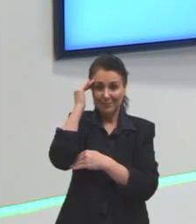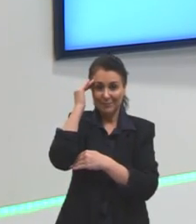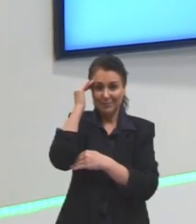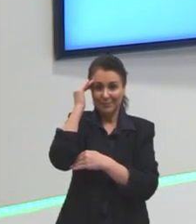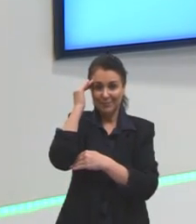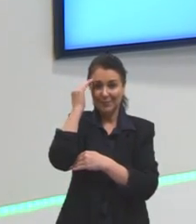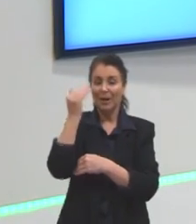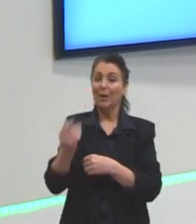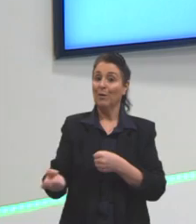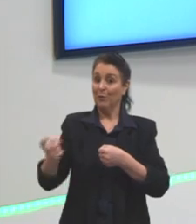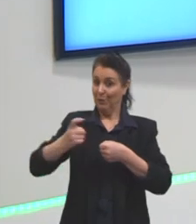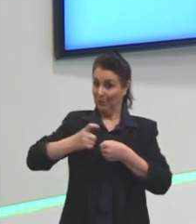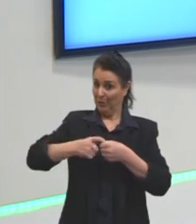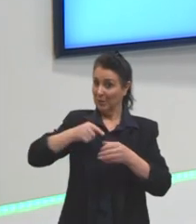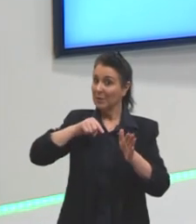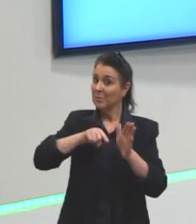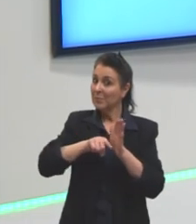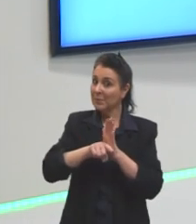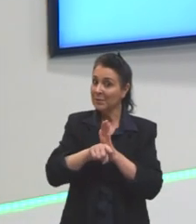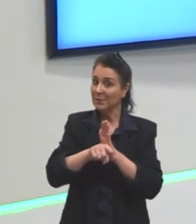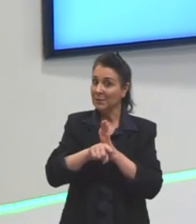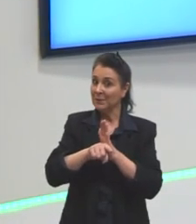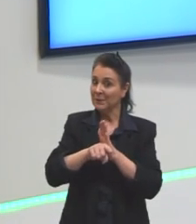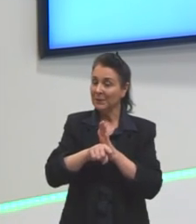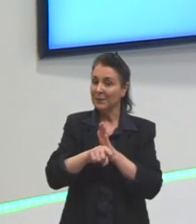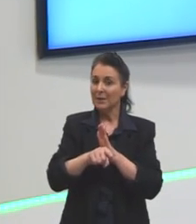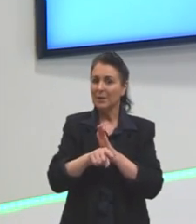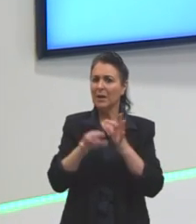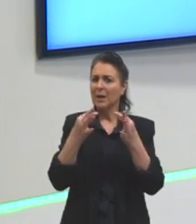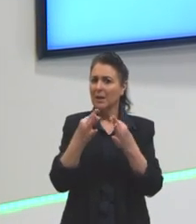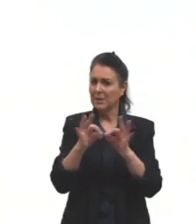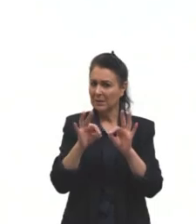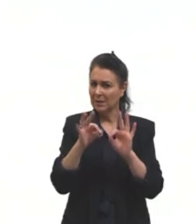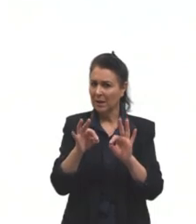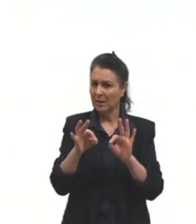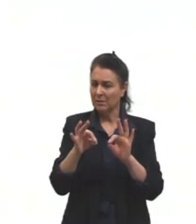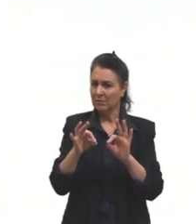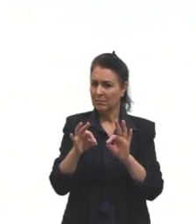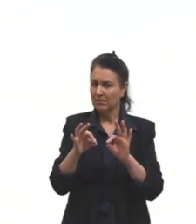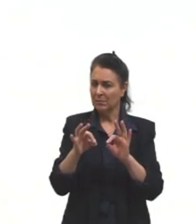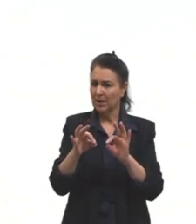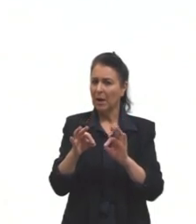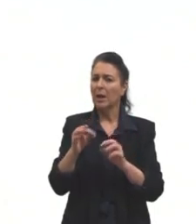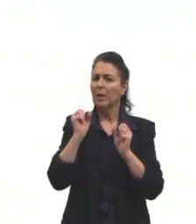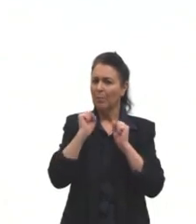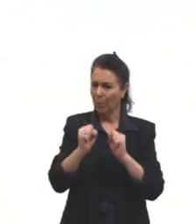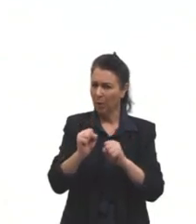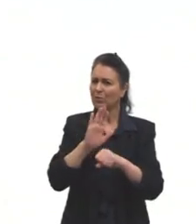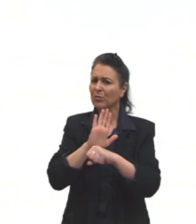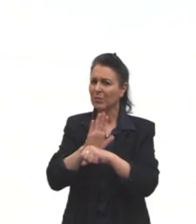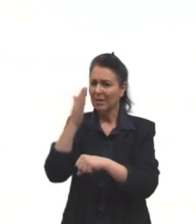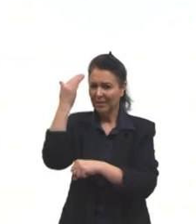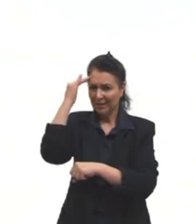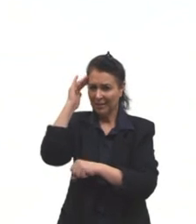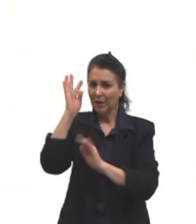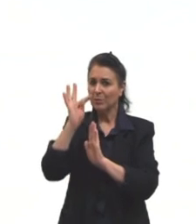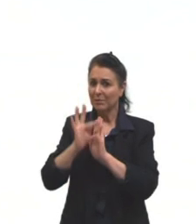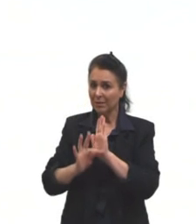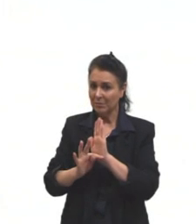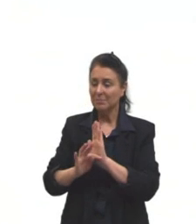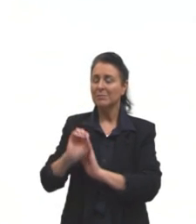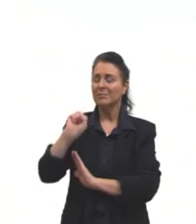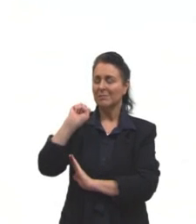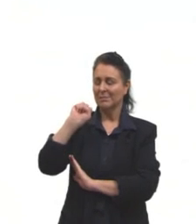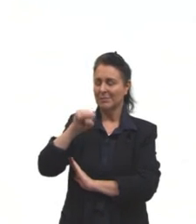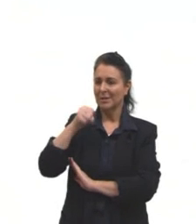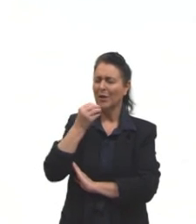daí eu retomo a pergunta para fechar a aula de hoje. A sintaxe, ela pode nos ajudar a entender os textos? Sim, obviamente.